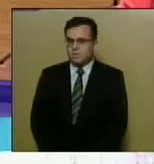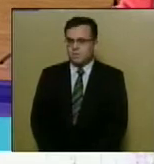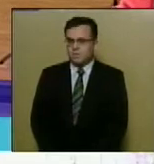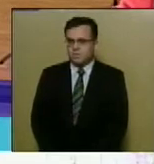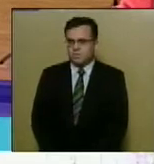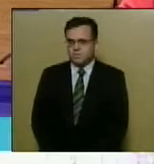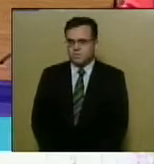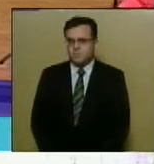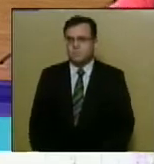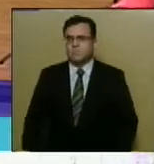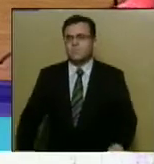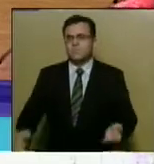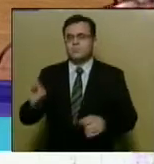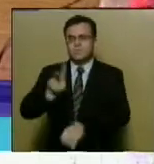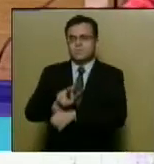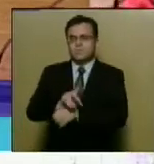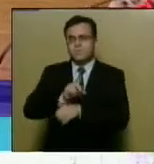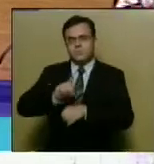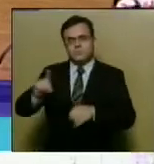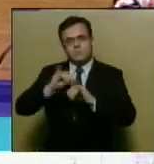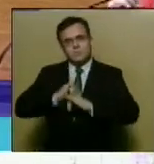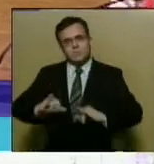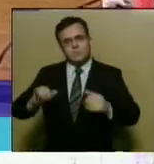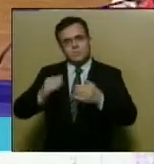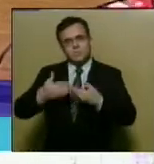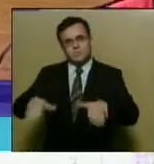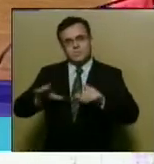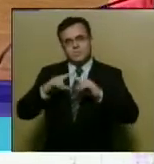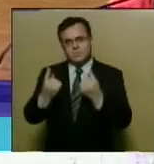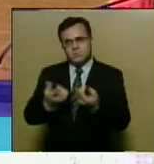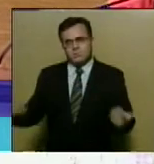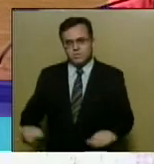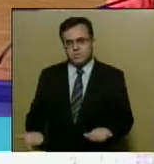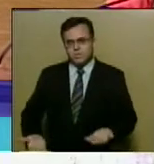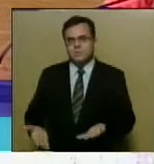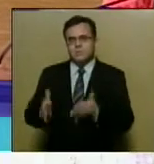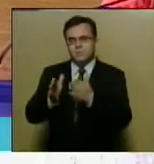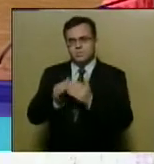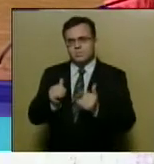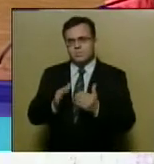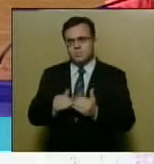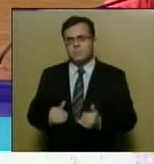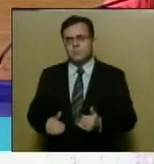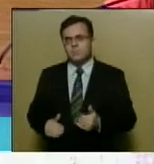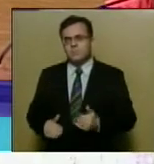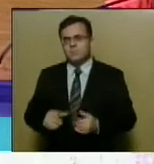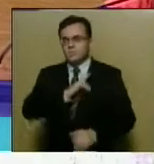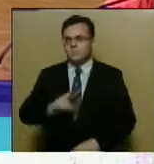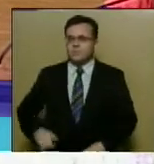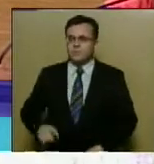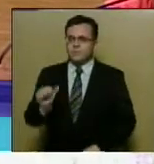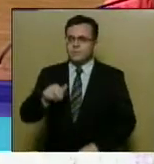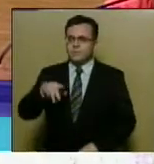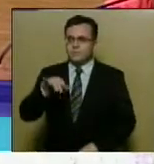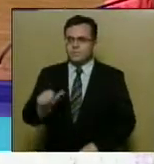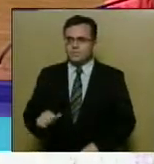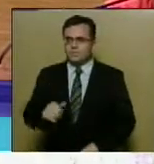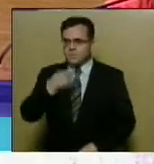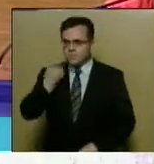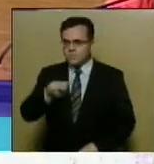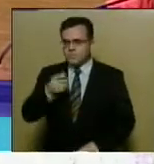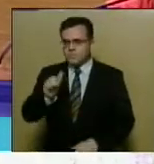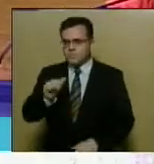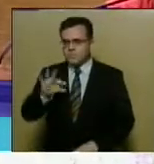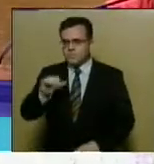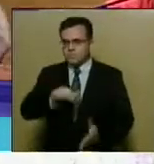Sob a proteção de Deus, declaro aberta a presente sessão. Solicito da deputada Ana Lúcia a leitura das atas